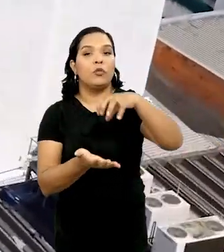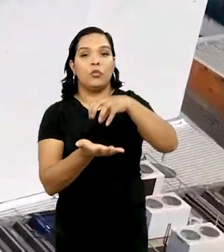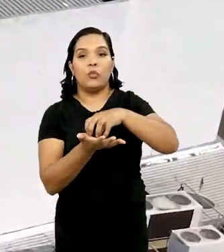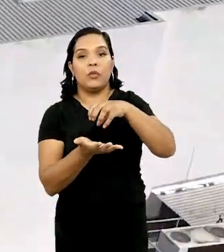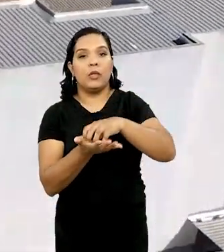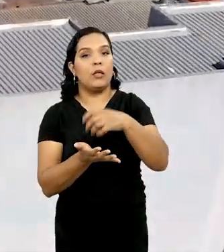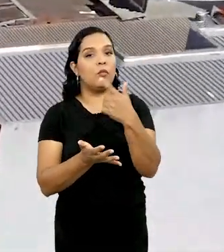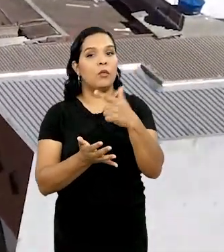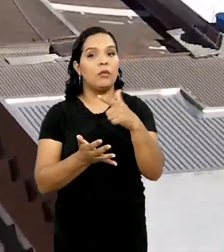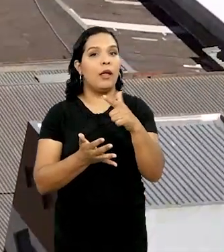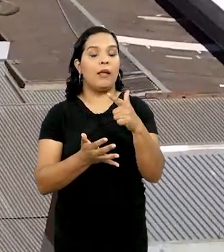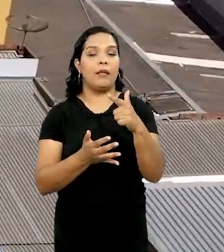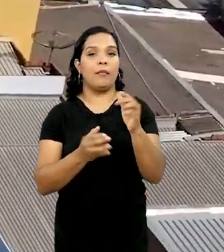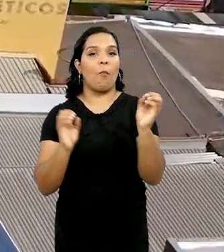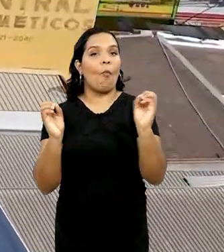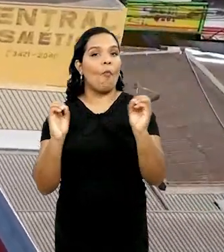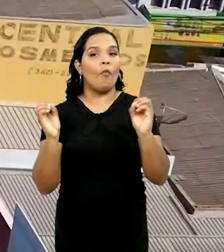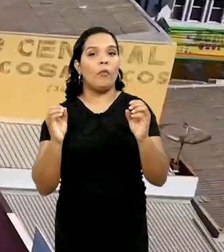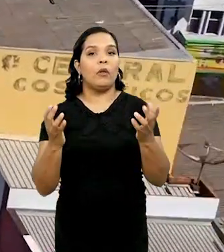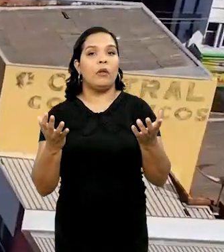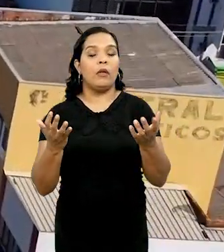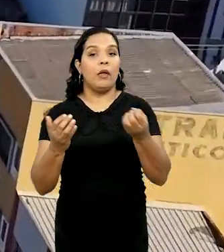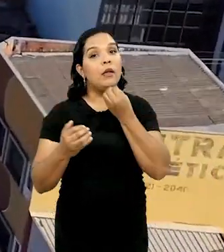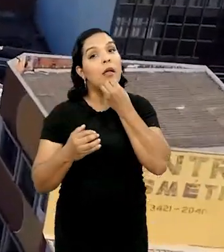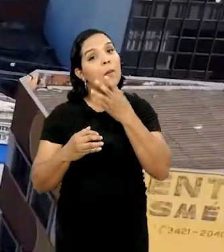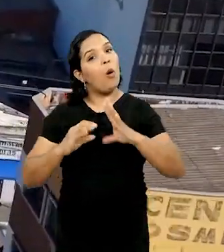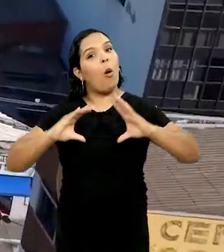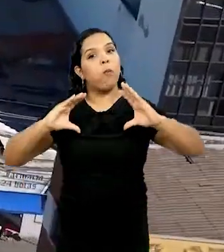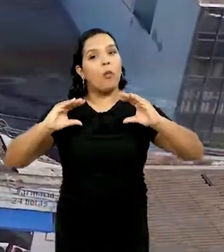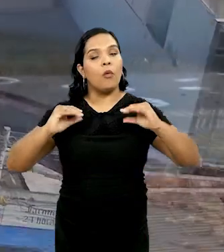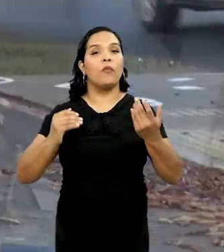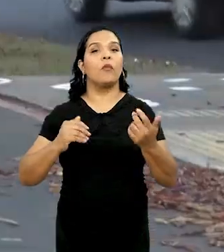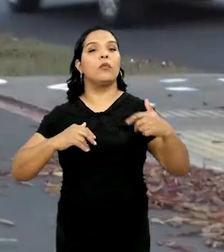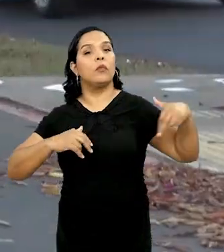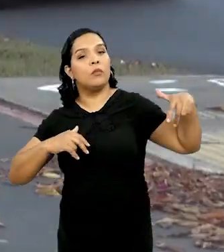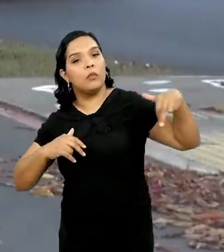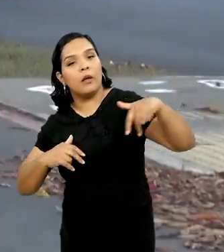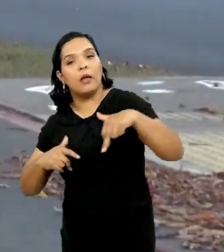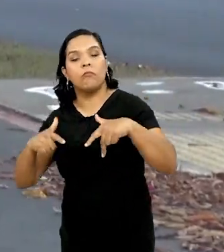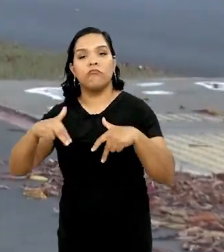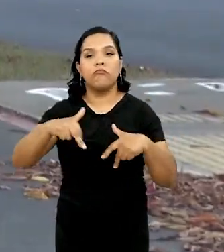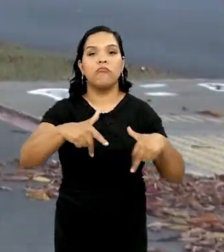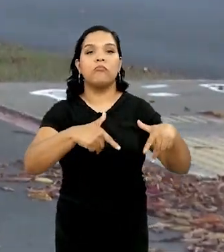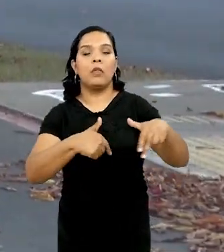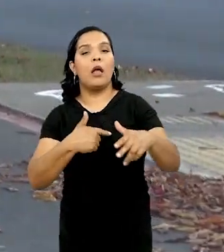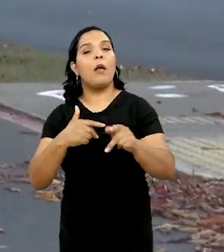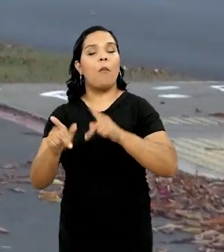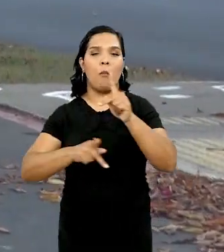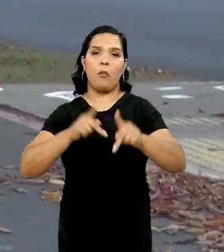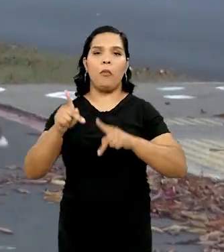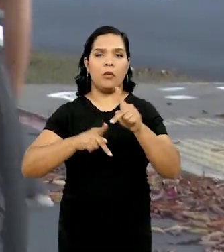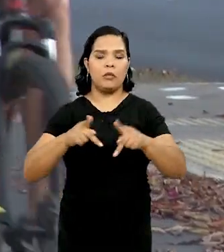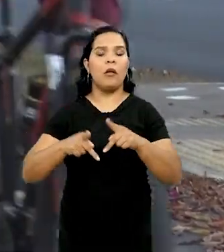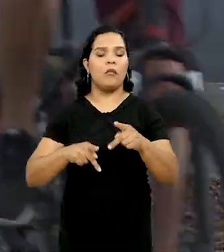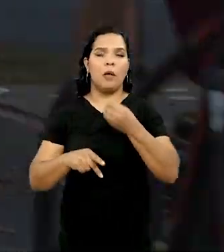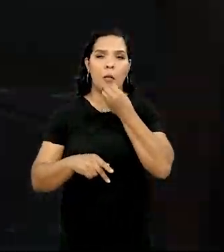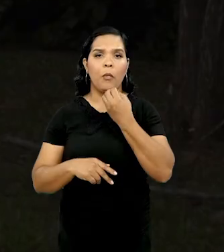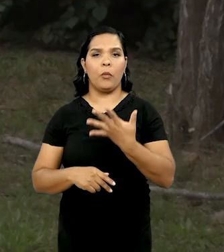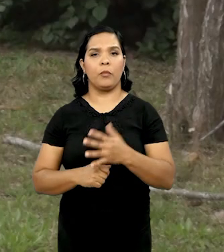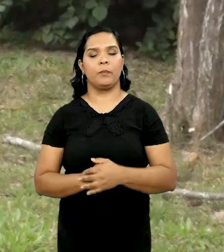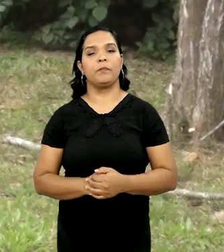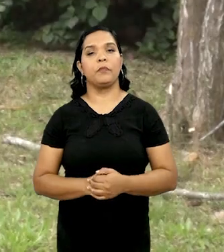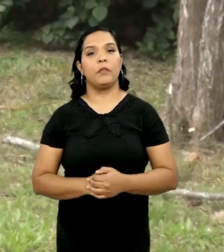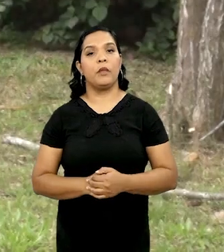Comercial, você não tem sombra. E assim, é um conforto, né? Para o pedestre, para a população mesmo.